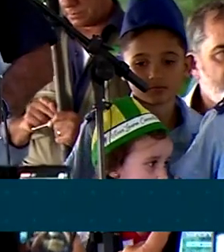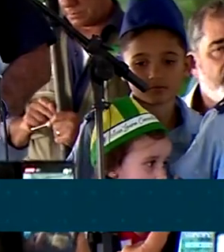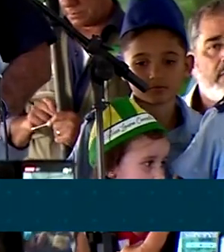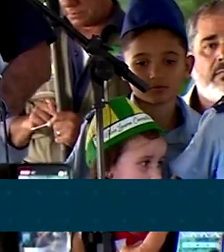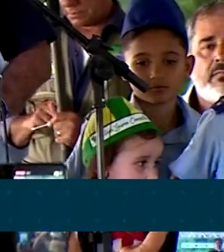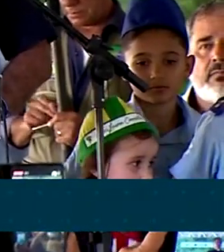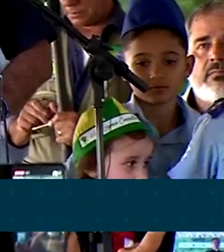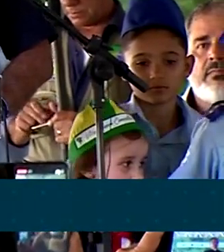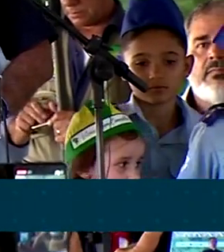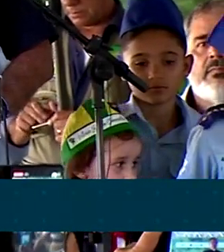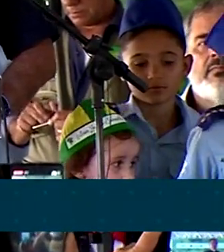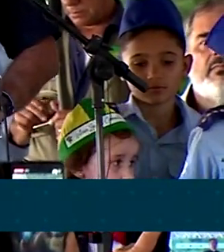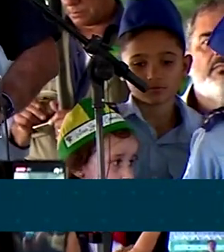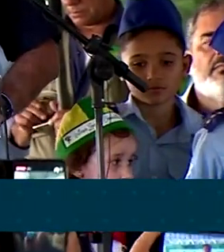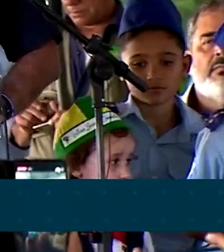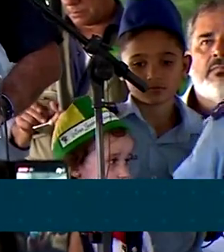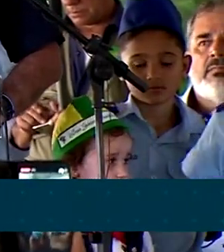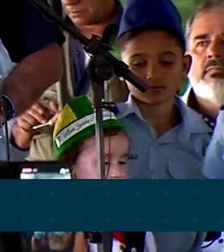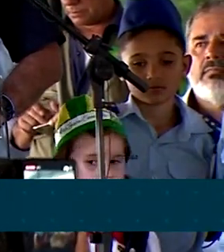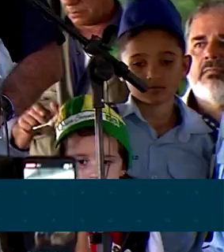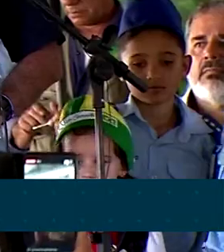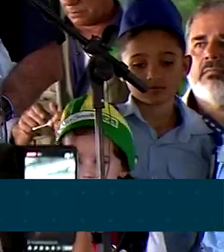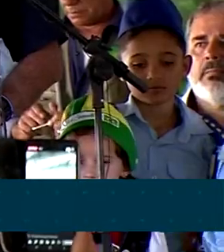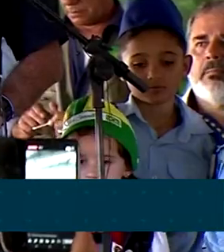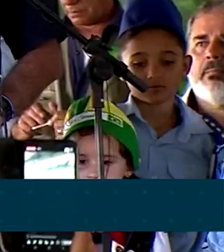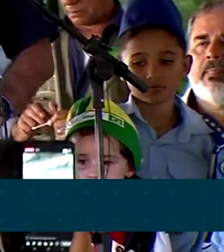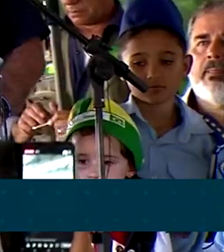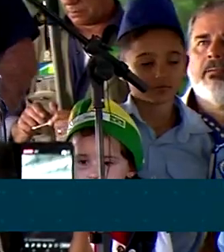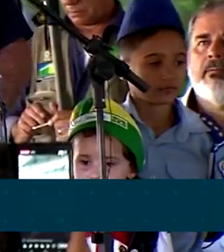mundo a garantia alimentar. Obrigado. Obrigado.